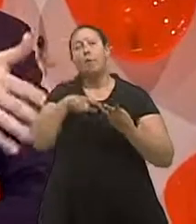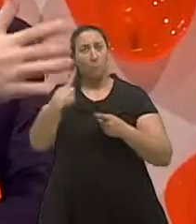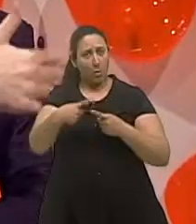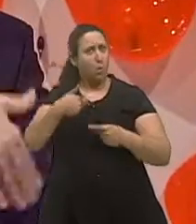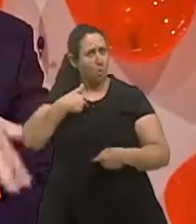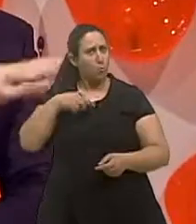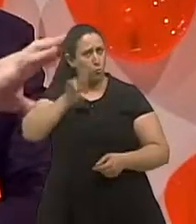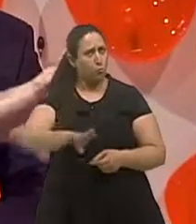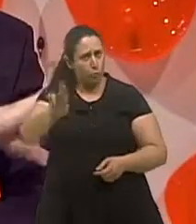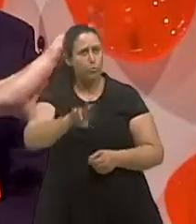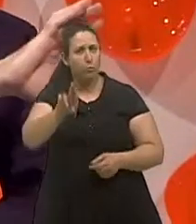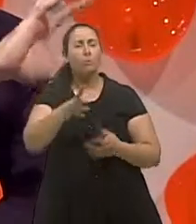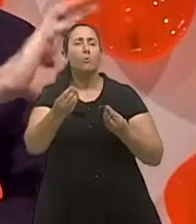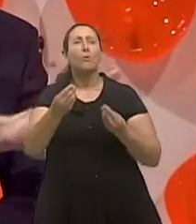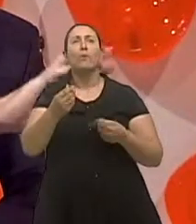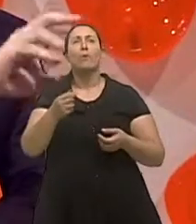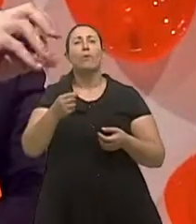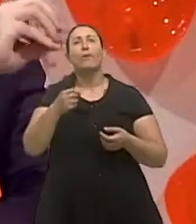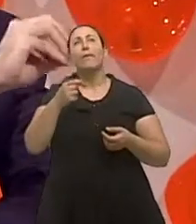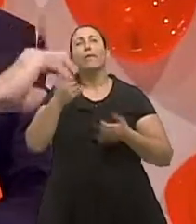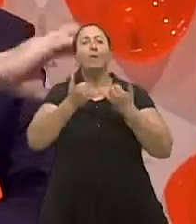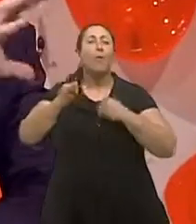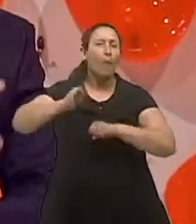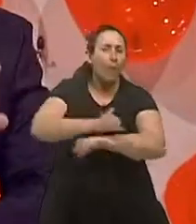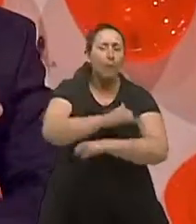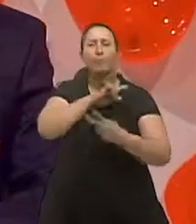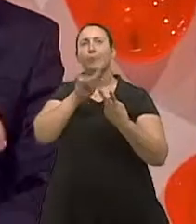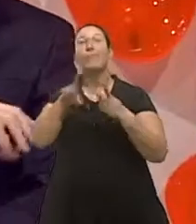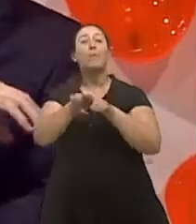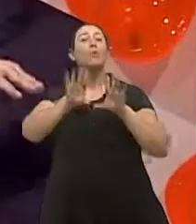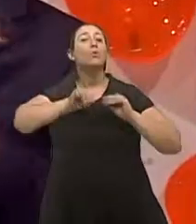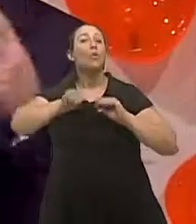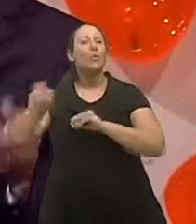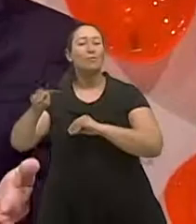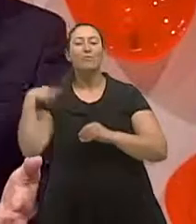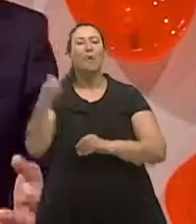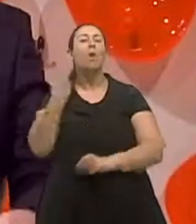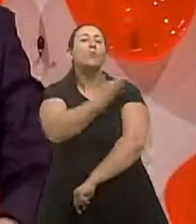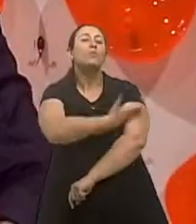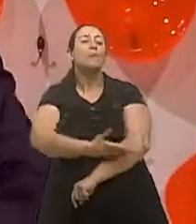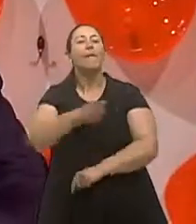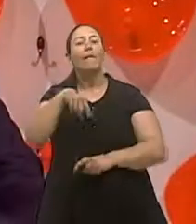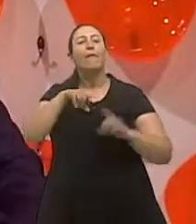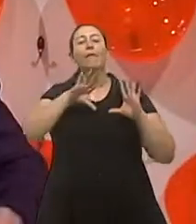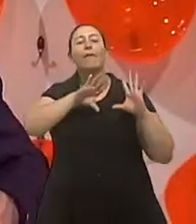uso esses fatores da questão do peso a questão de hábitos noturnos que a gente chama de higiene do sono